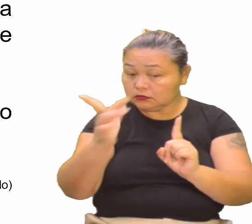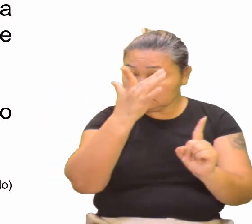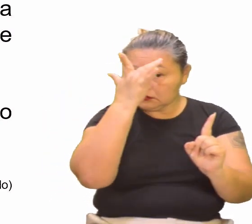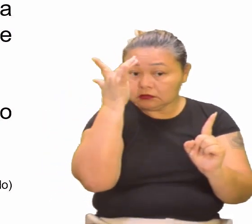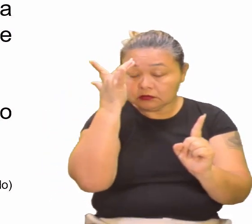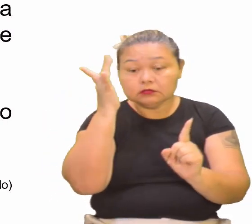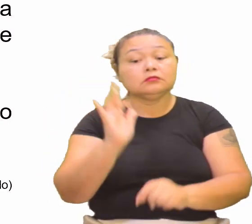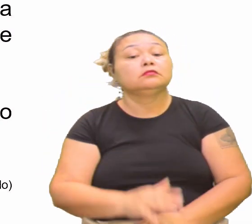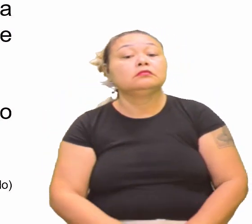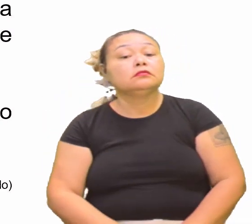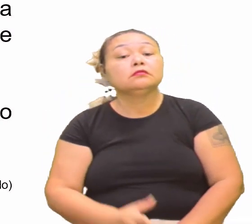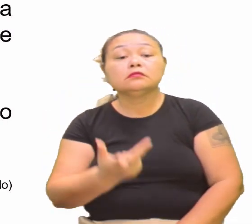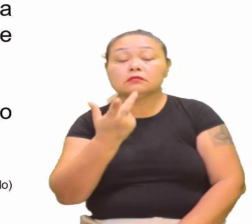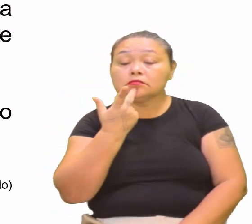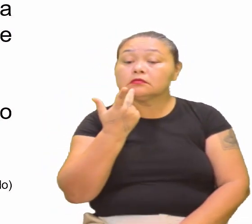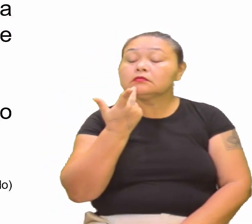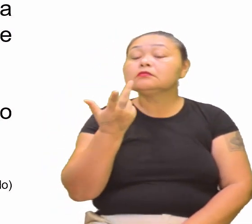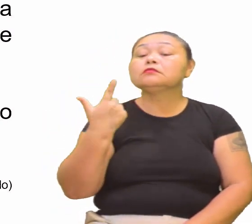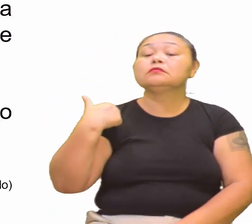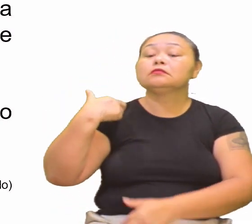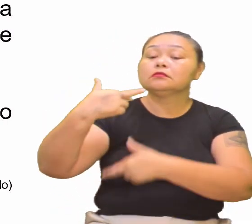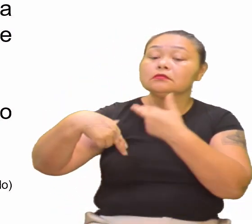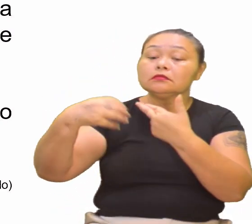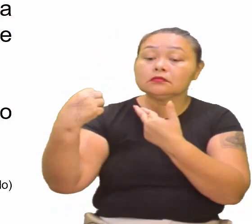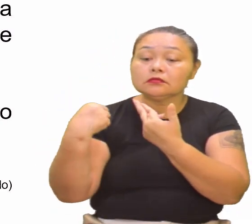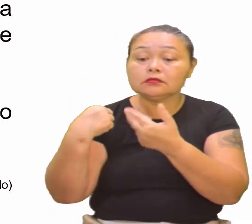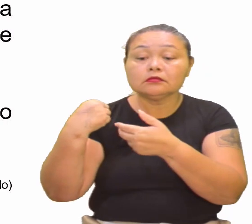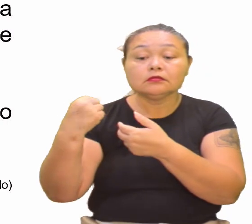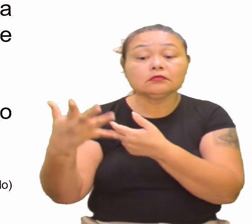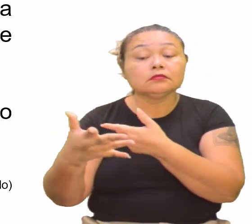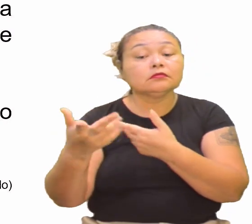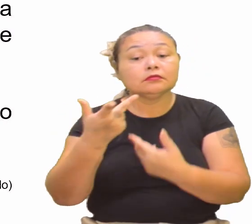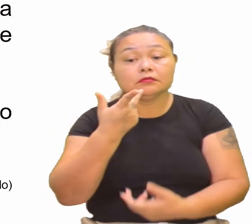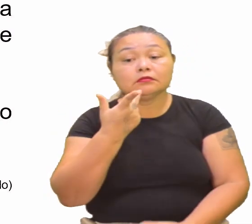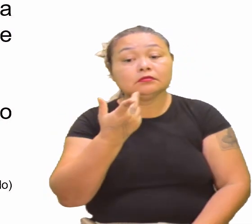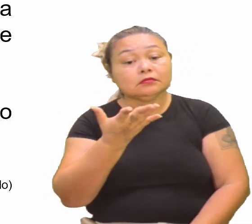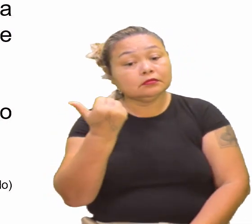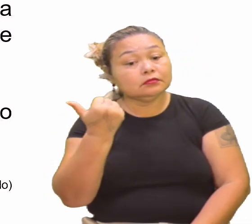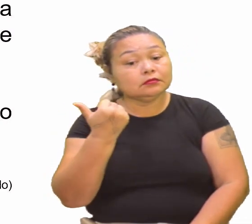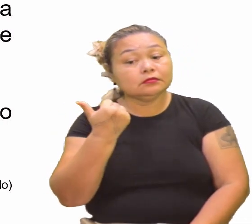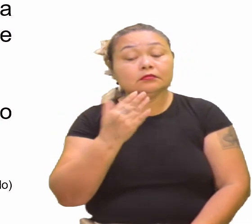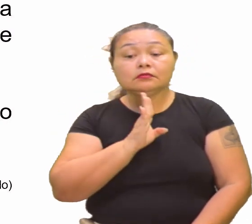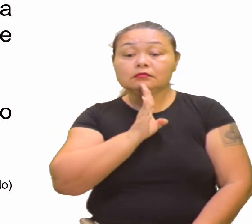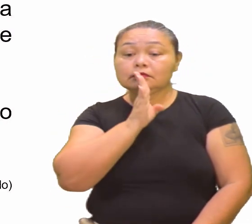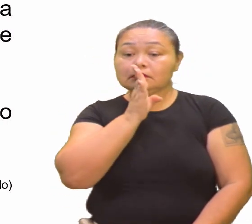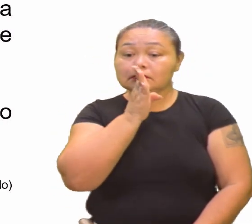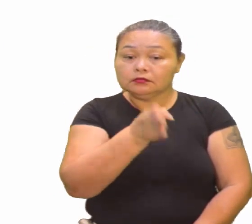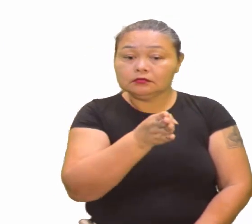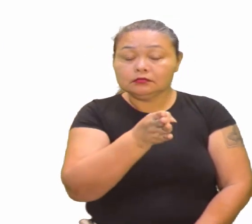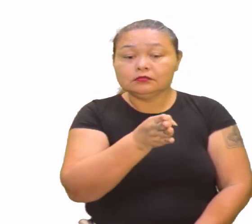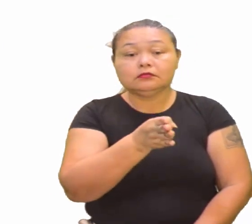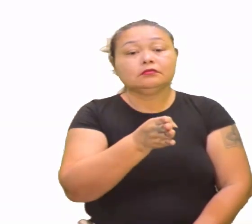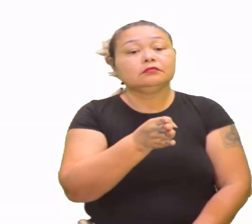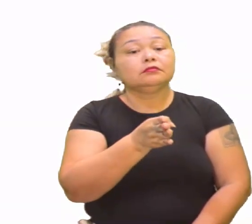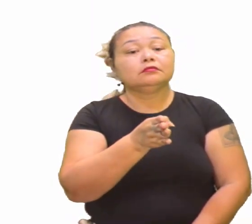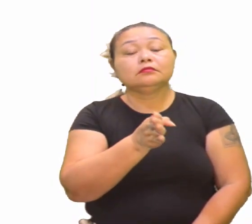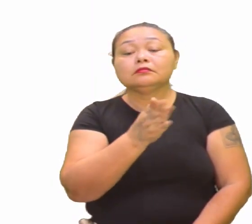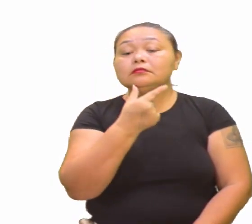agora vamos lá, falamos, né, do renascimento, etc, vamos falar agora do antropocentrismo, gente, vamos lá,